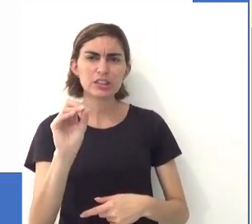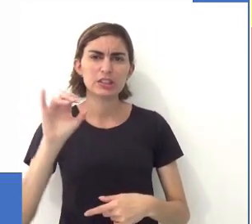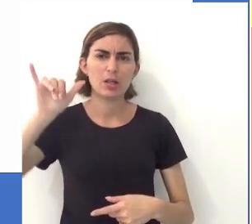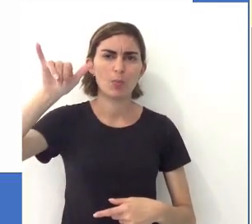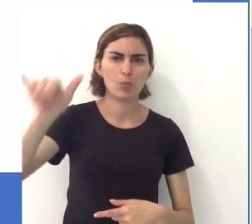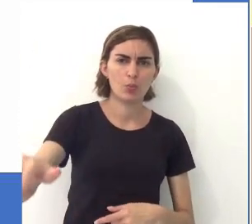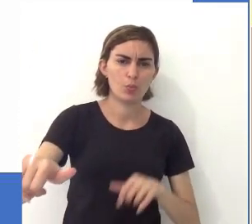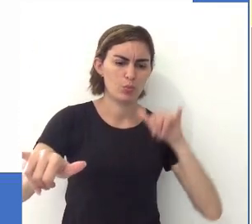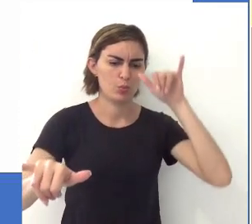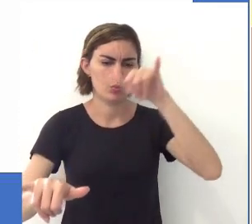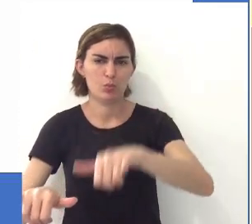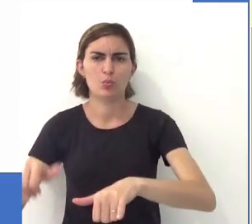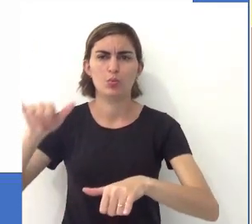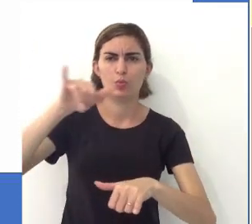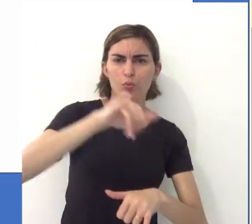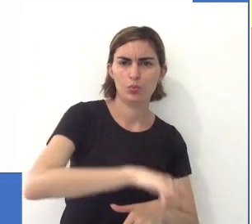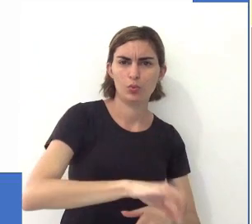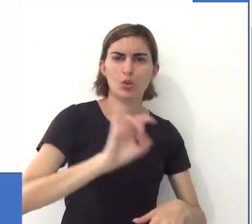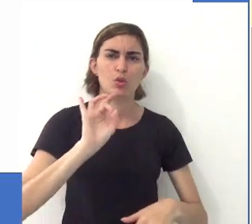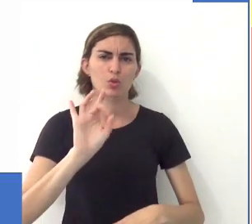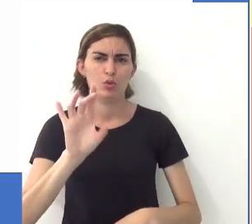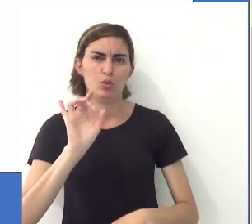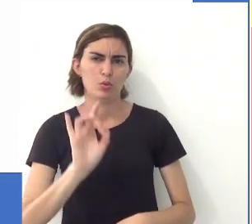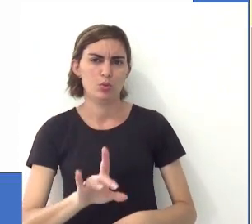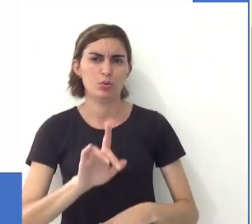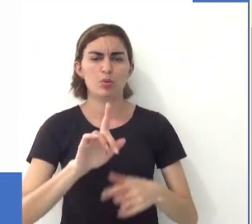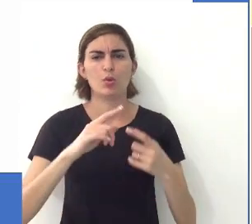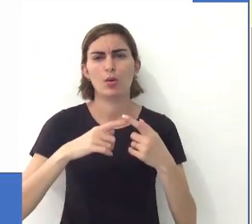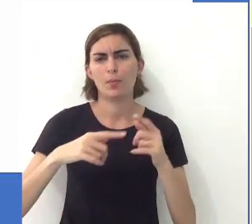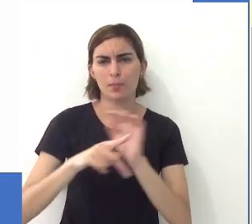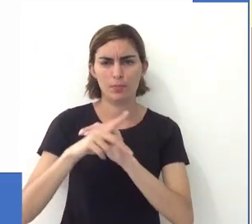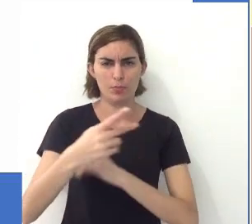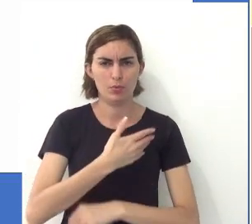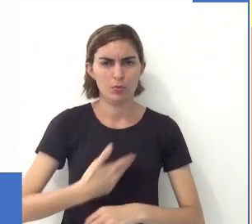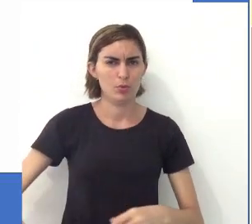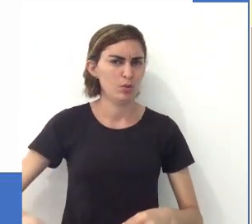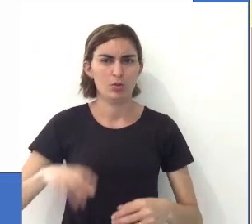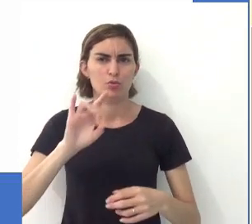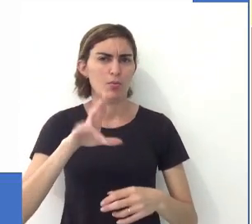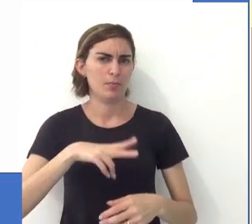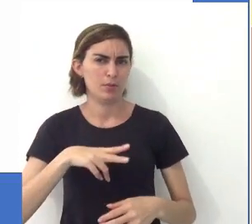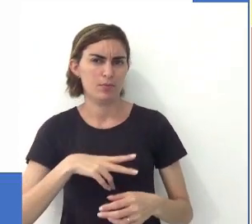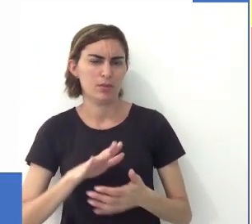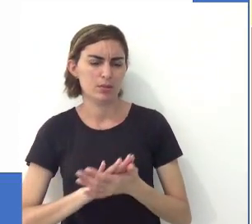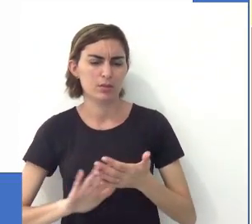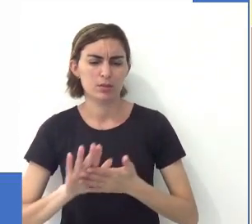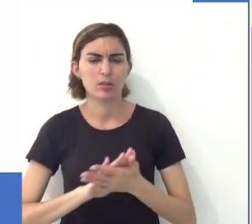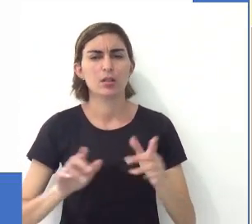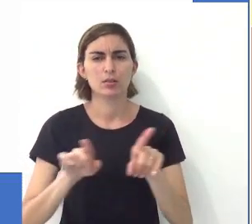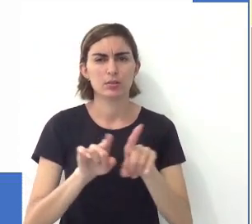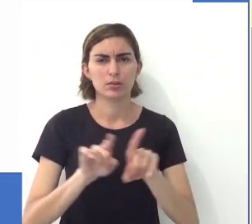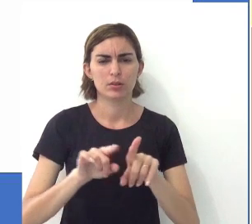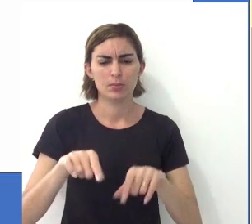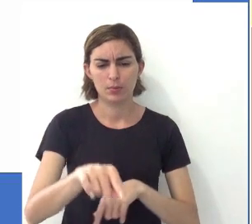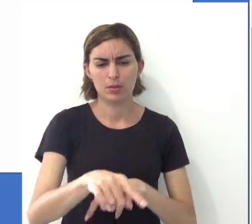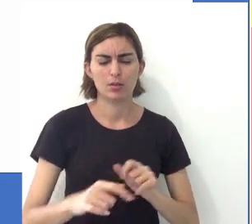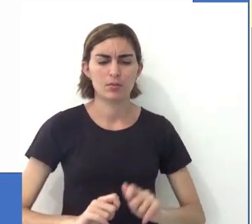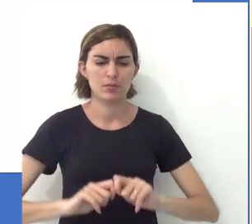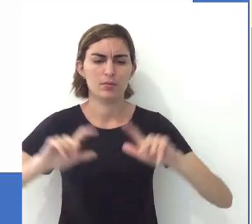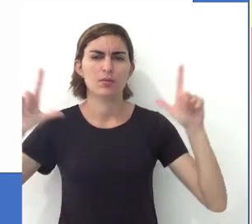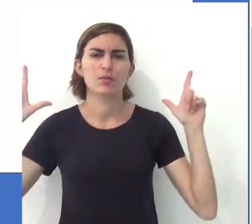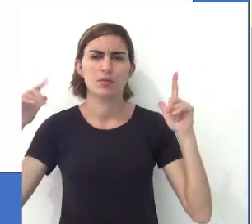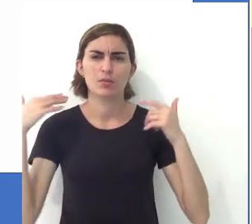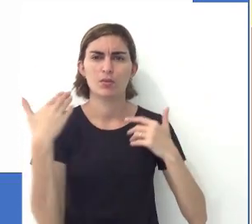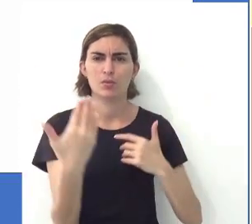de 30 aeroportos, né, gente? Contando com... Só contando com os aeroportos públicos, né? Não estou nem citando os privados. Existe também nessa